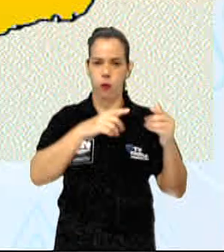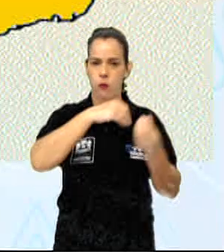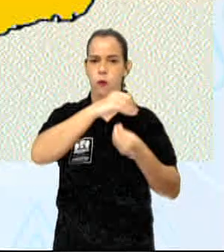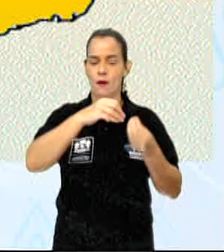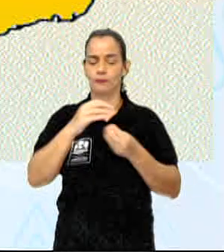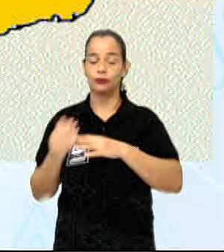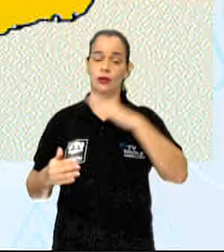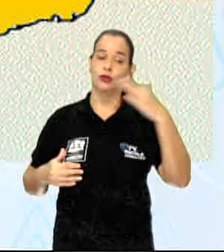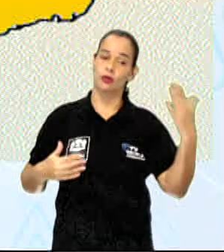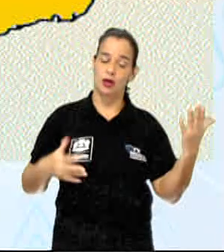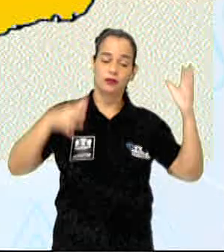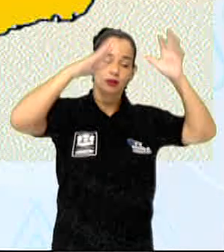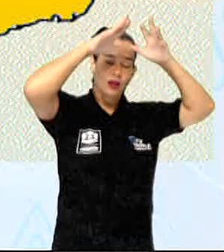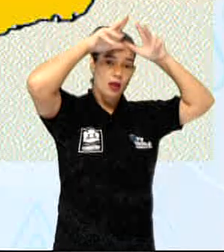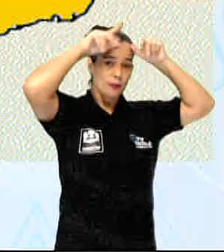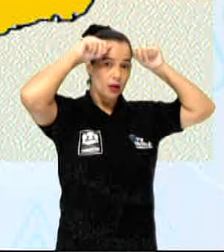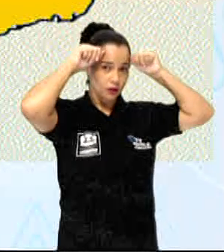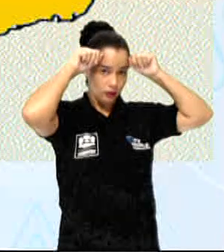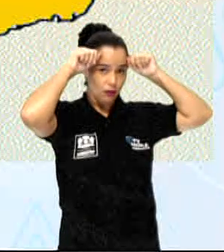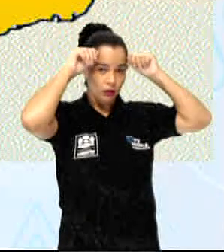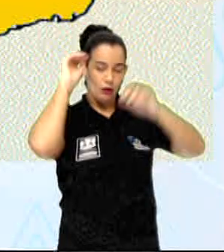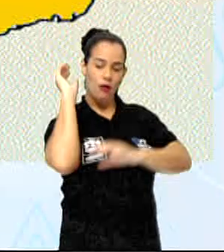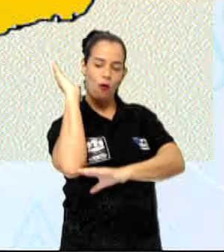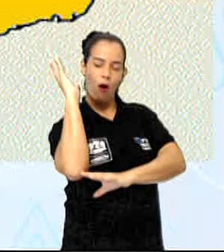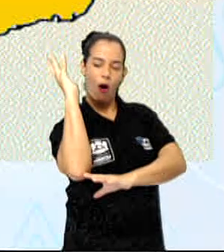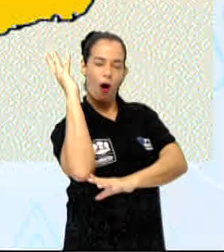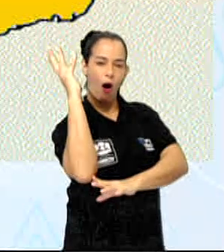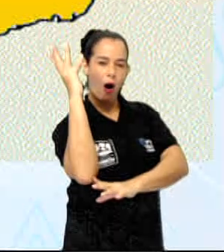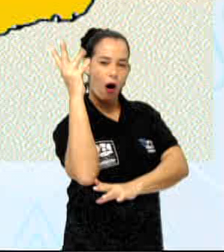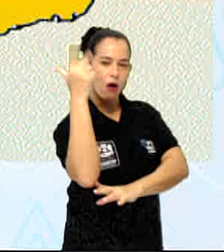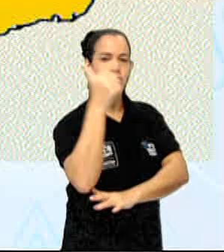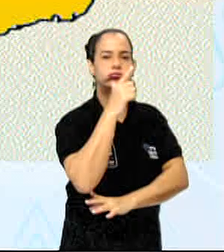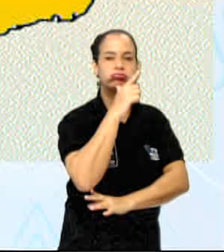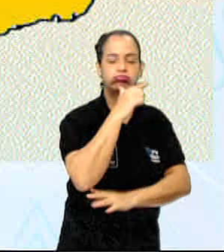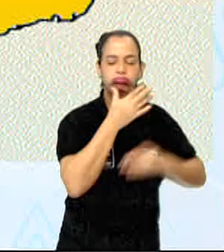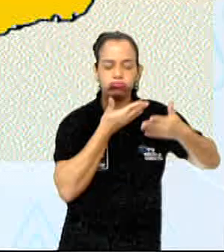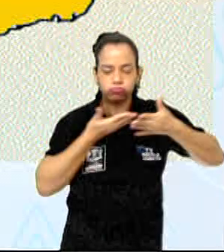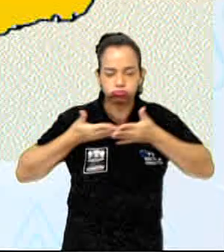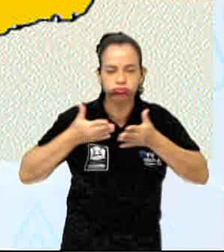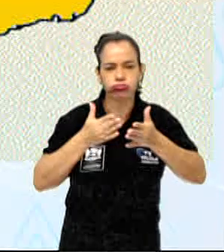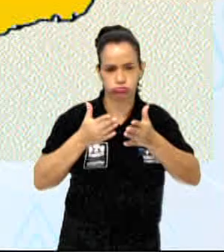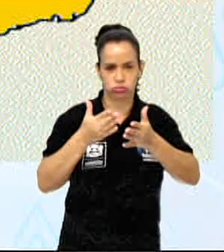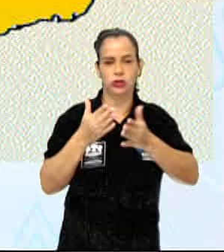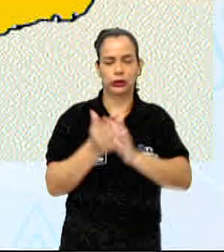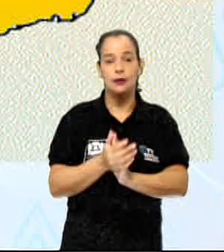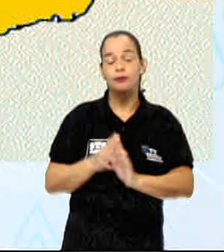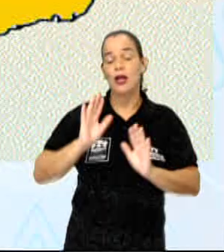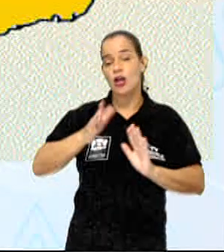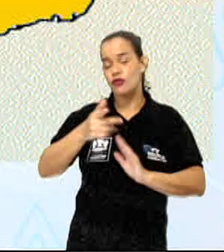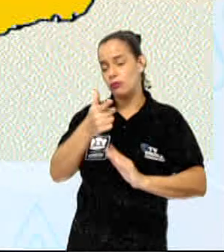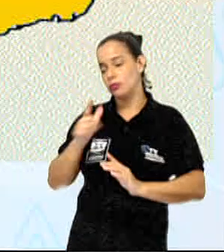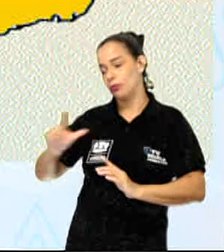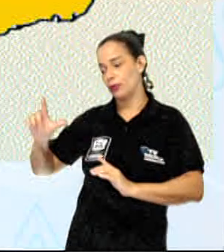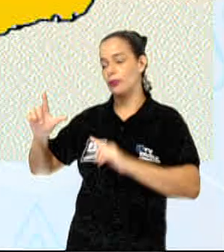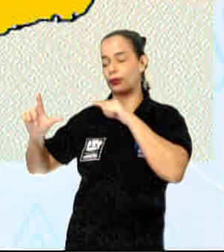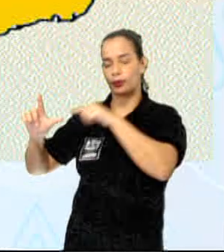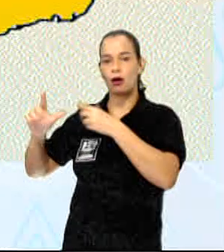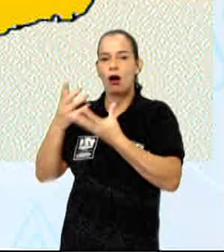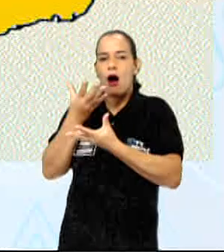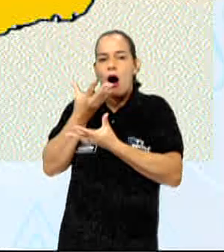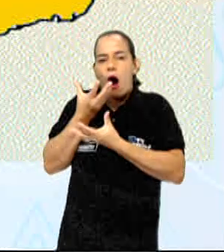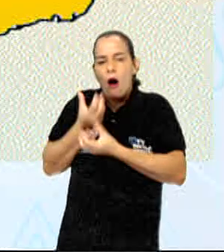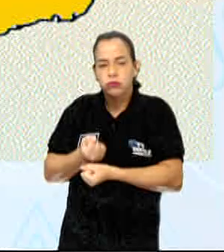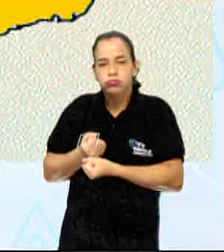lado, você tem a Amazônia, a floresta mais úmida do Brasil. Do outro lado, do lado leste, você tem a Caatinga, o